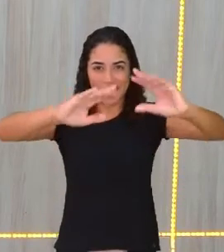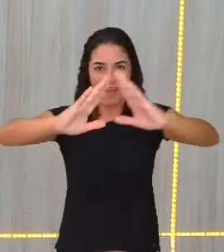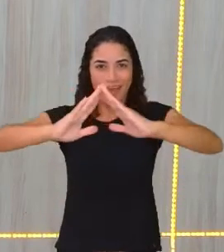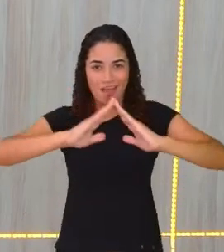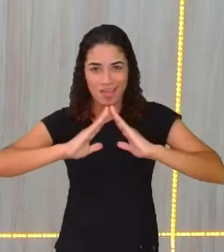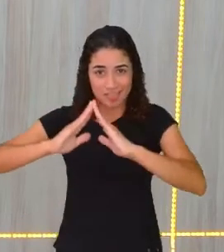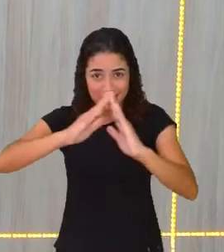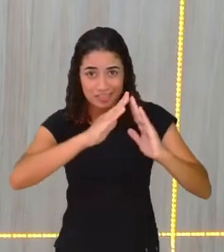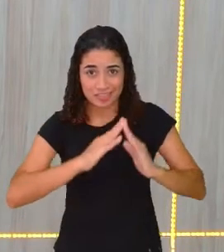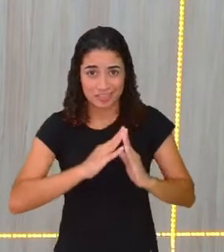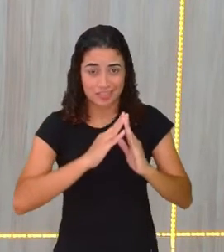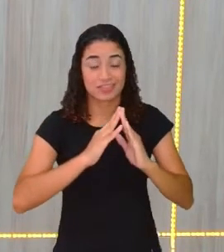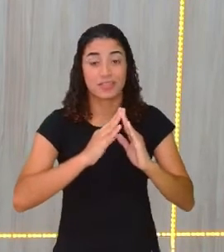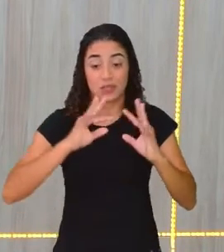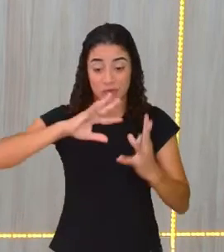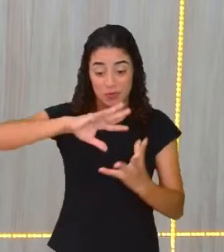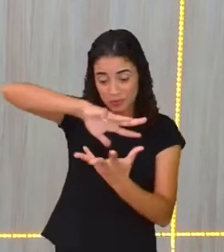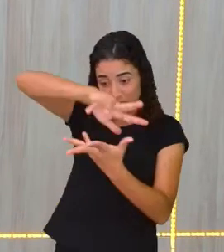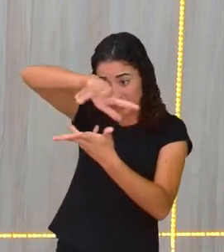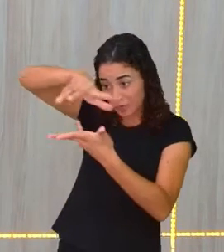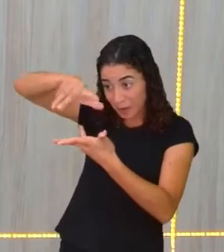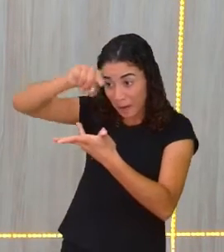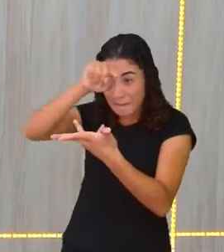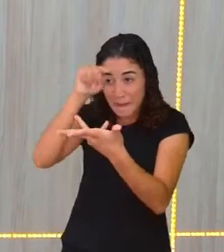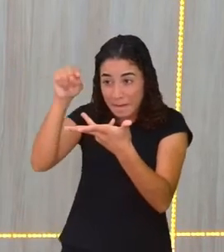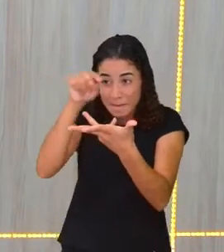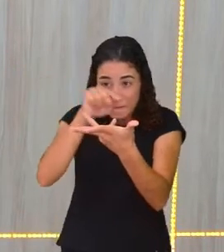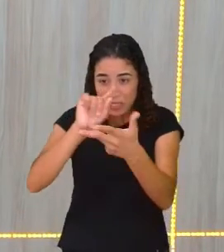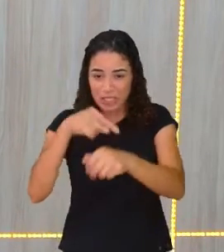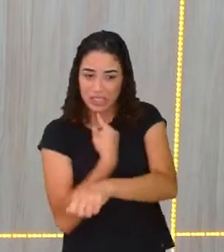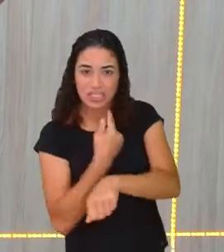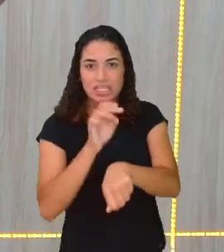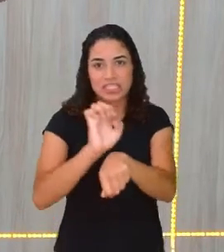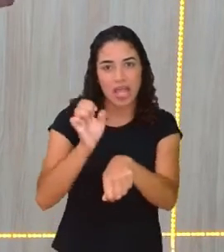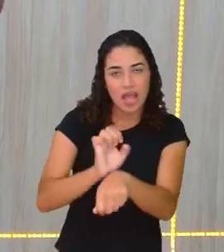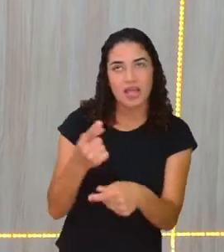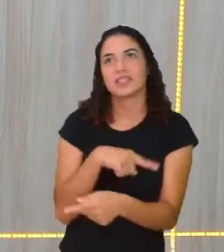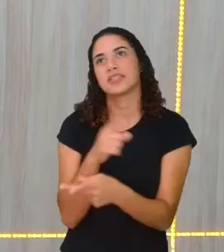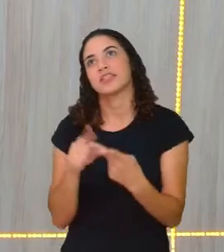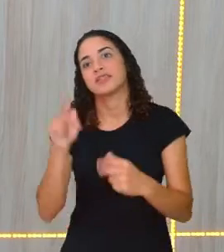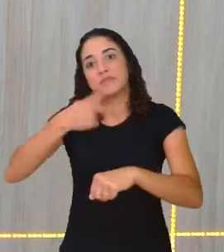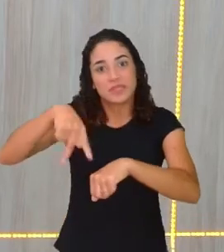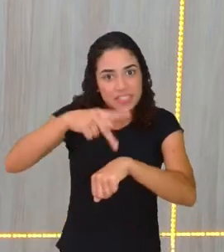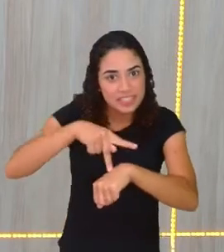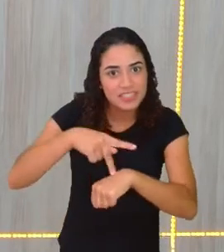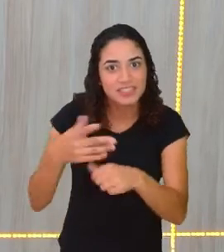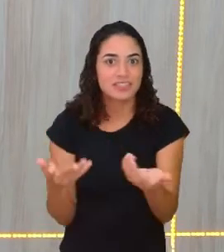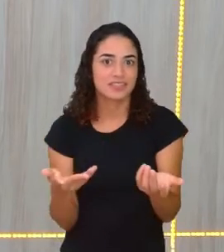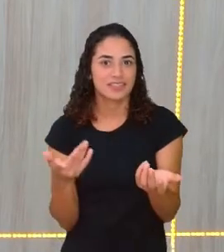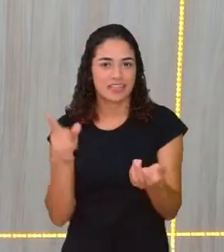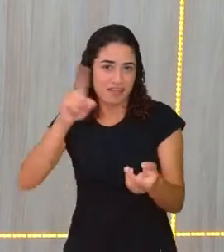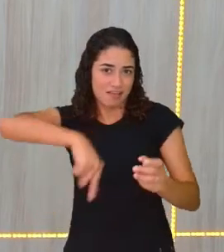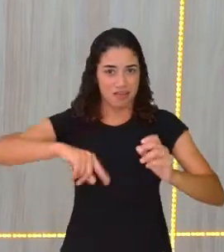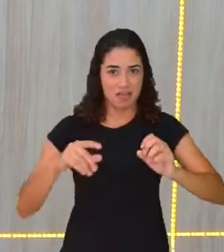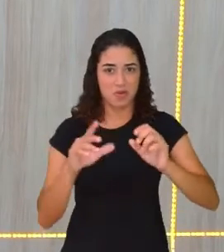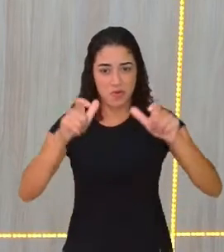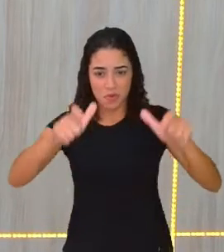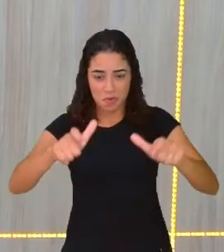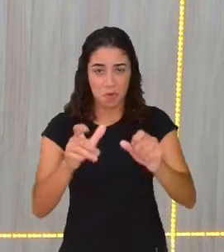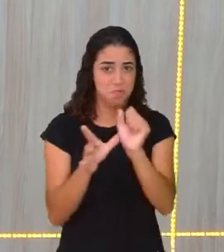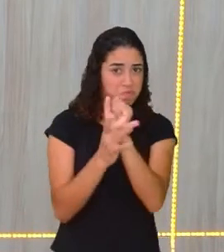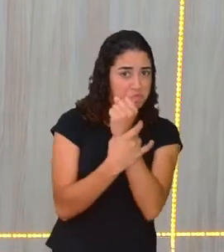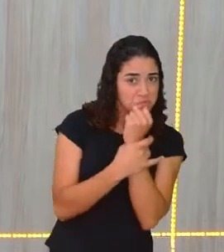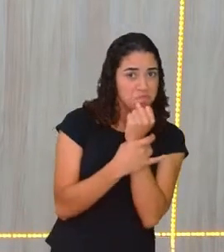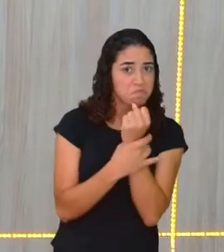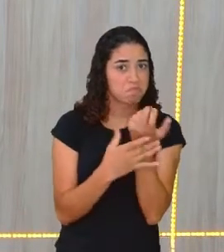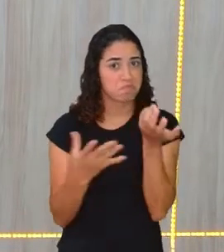existentes no mundo, não é? No nosso estado, no nosso país, é um ambiente seguro. É